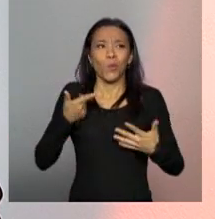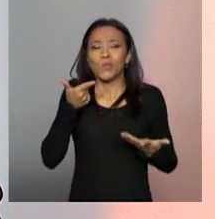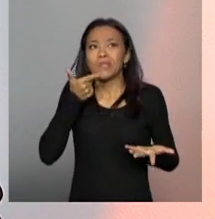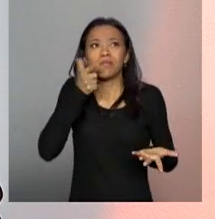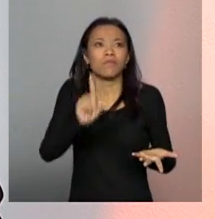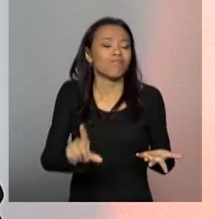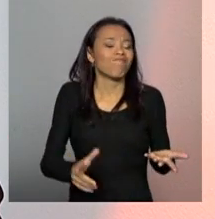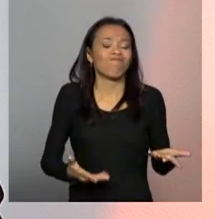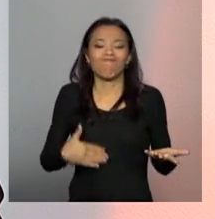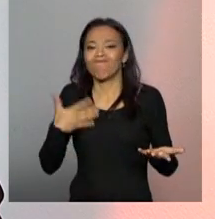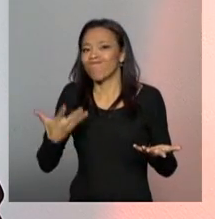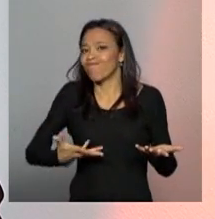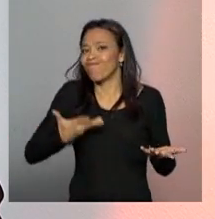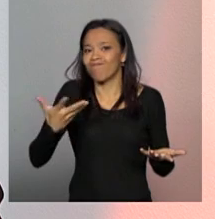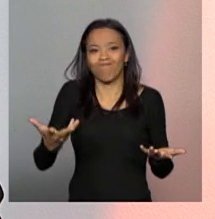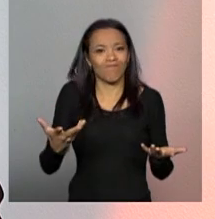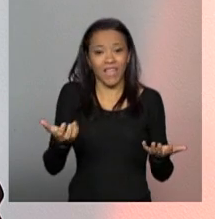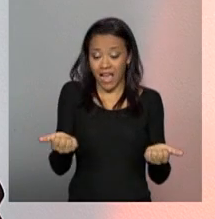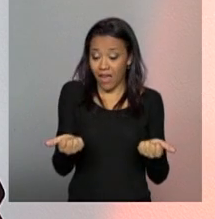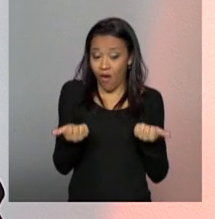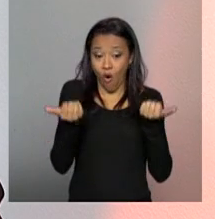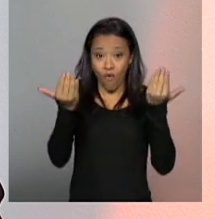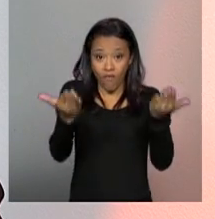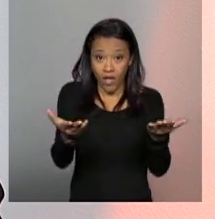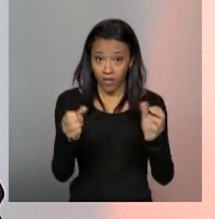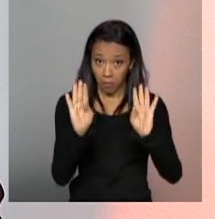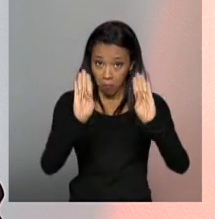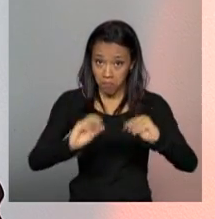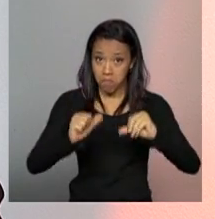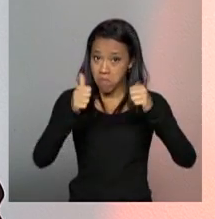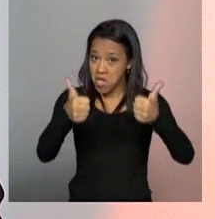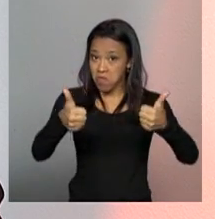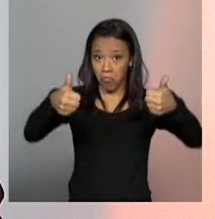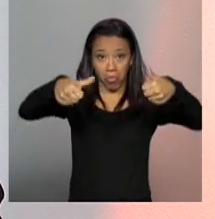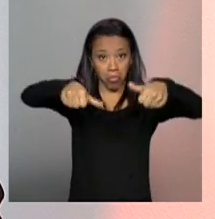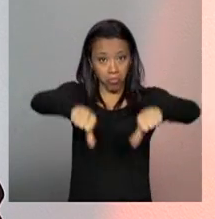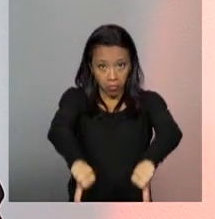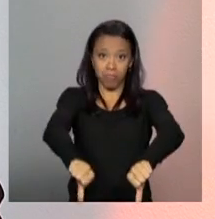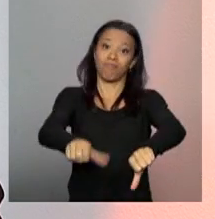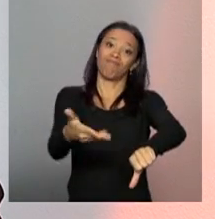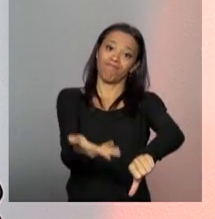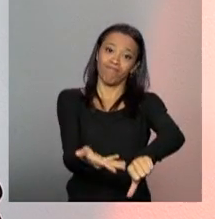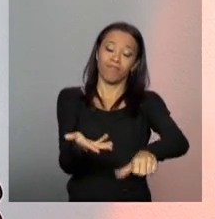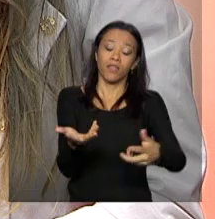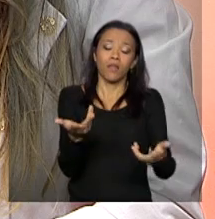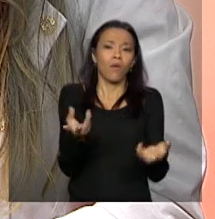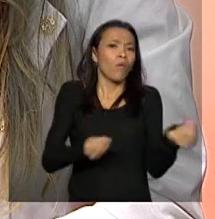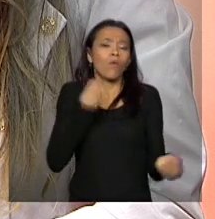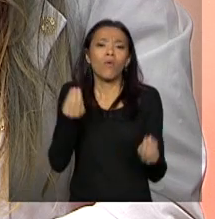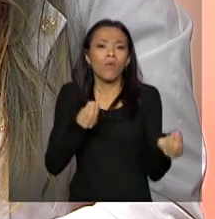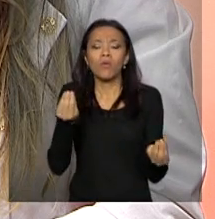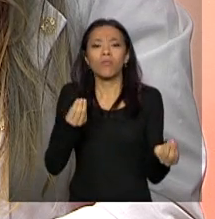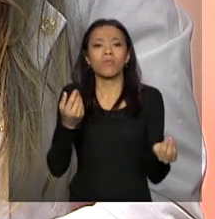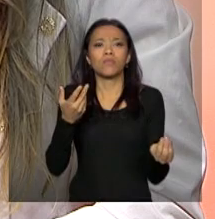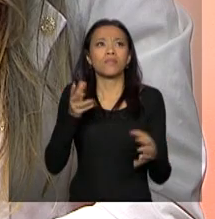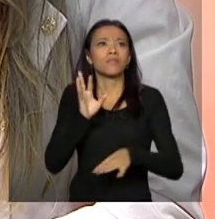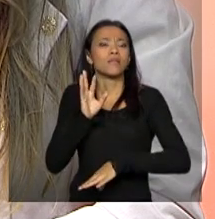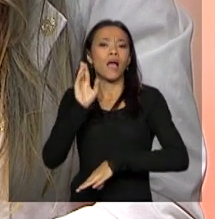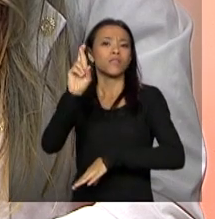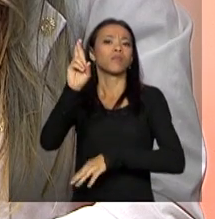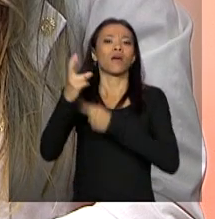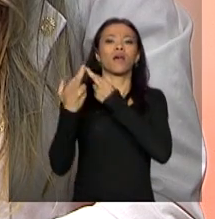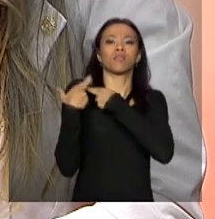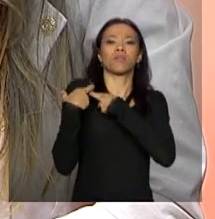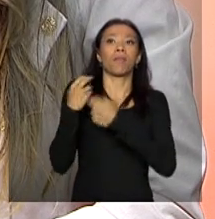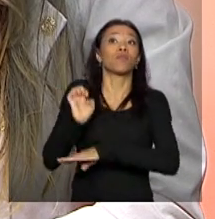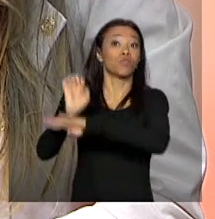naturalmente, a qualidade da oferta cai. Então é por isso que a gente quer discutir como tem se dado as responsabilidades dos estados, responsabilidade